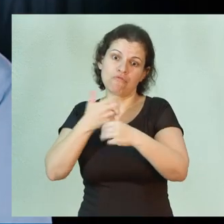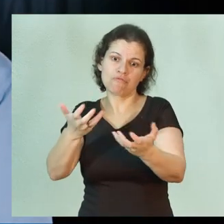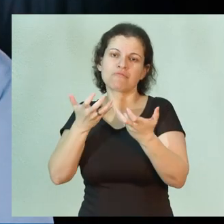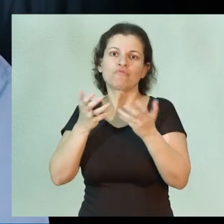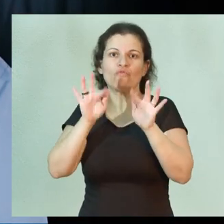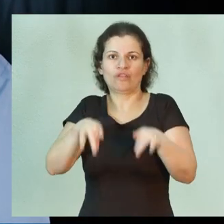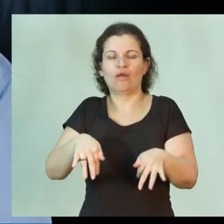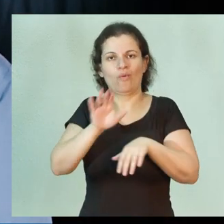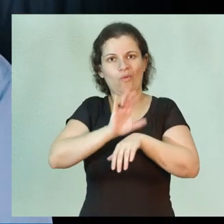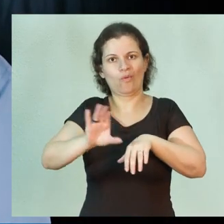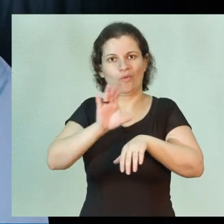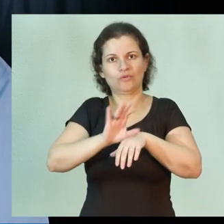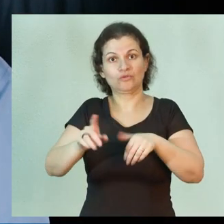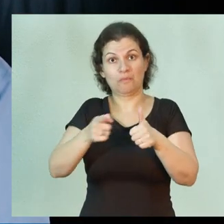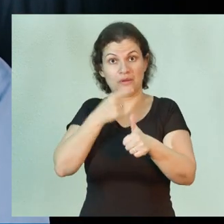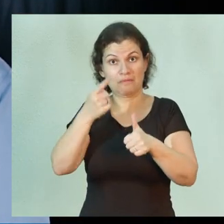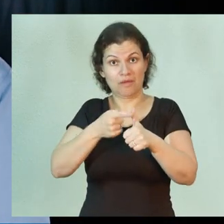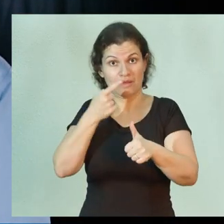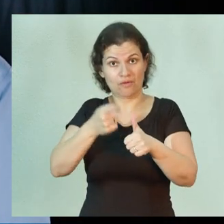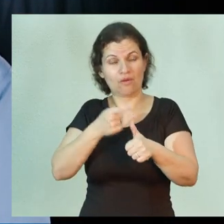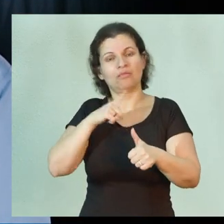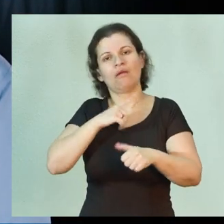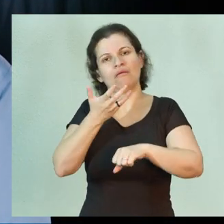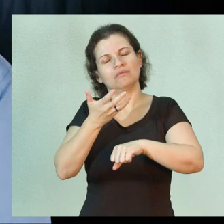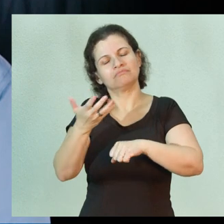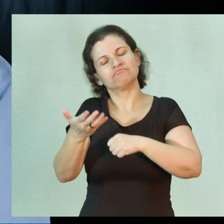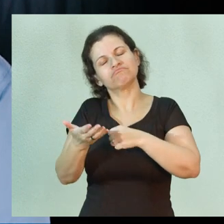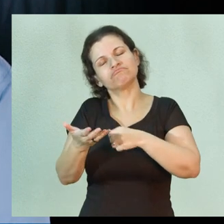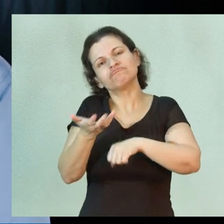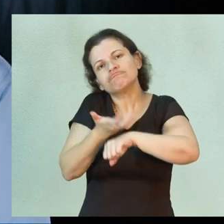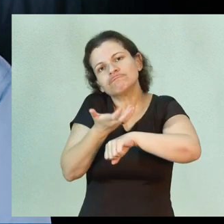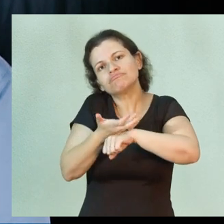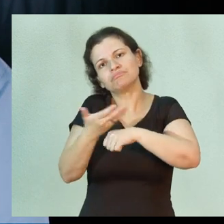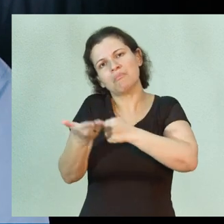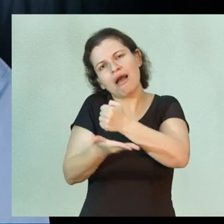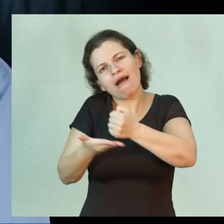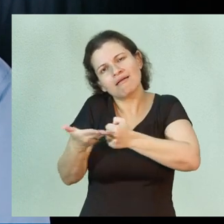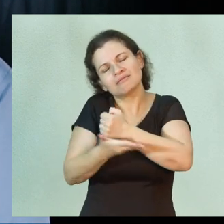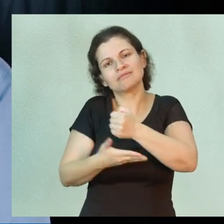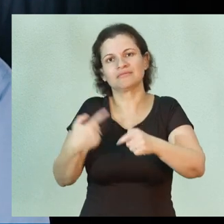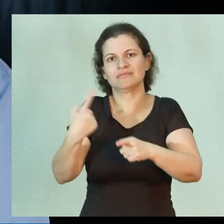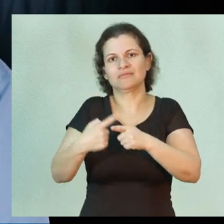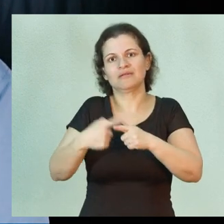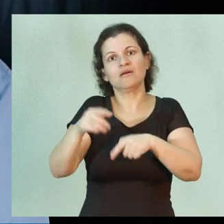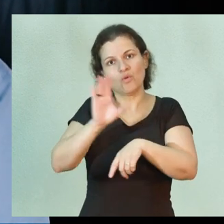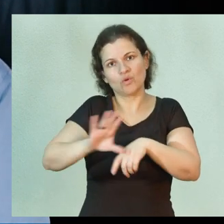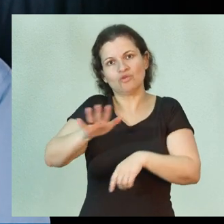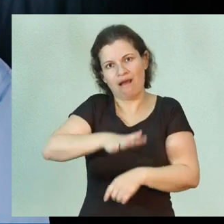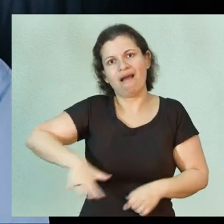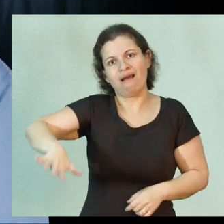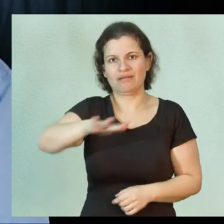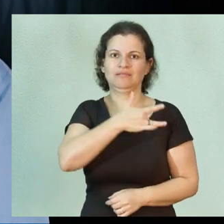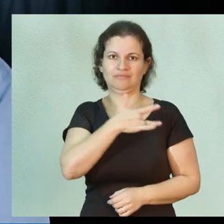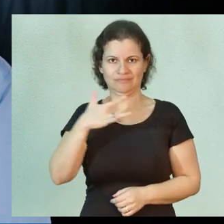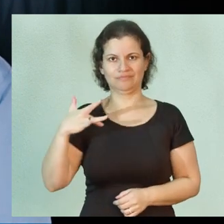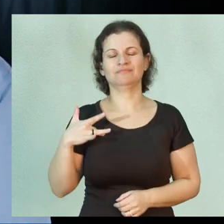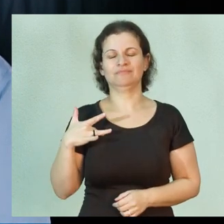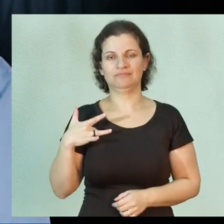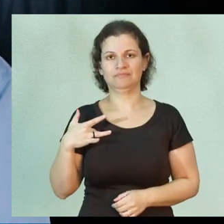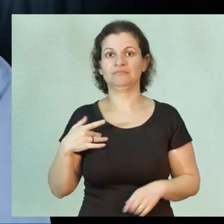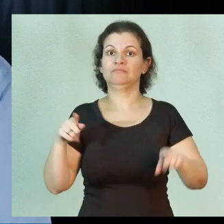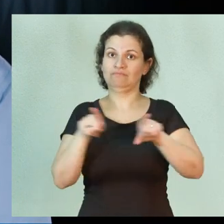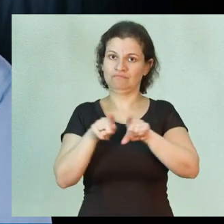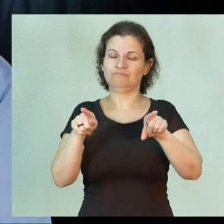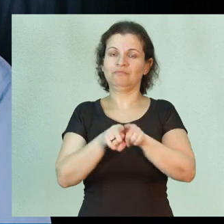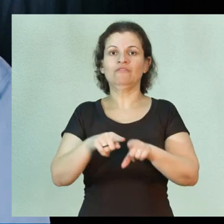ao final desse curso. No primeiro momento, ele tem as disciplinas básicas, uma vez que é um curso da área de saúde, ele